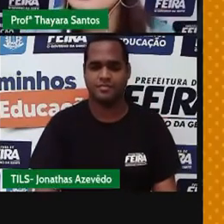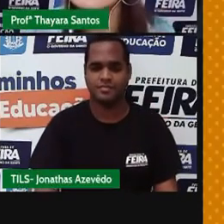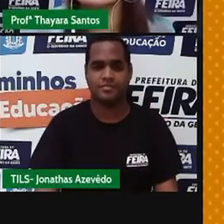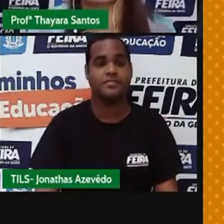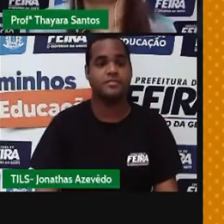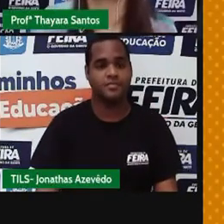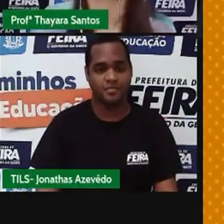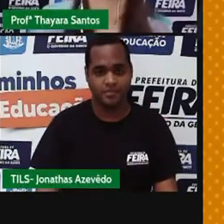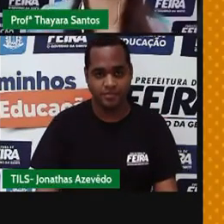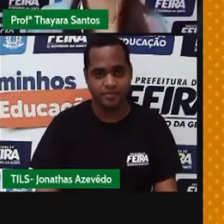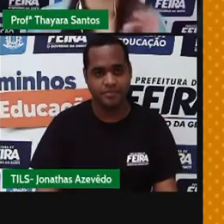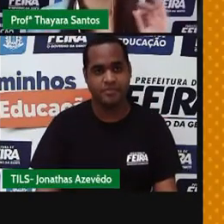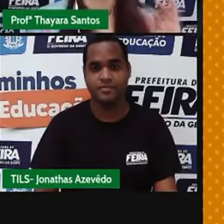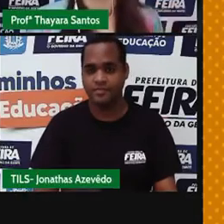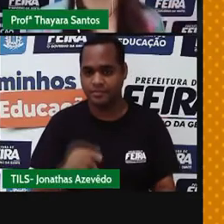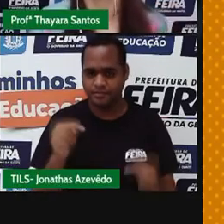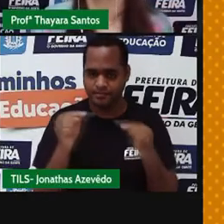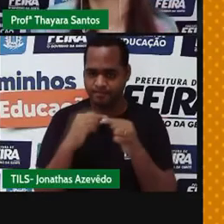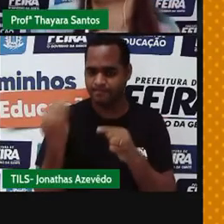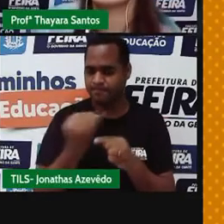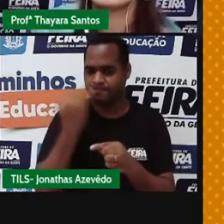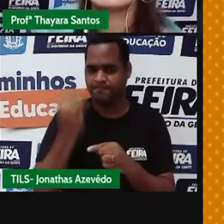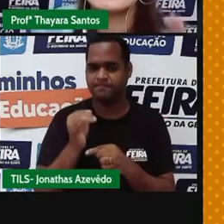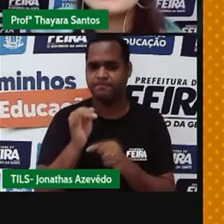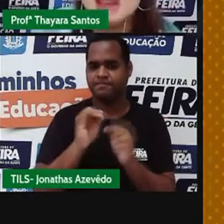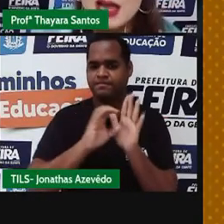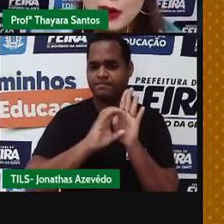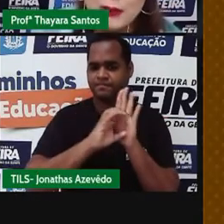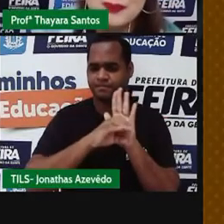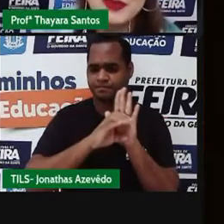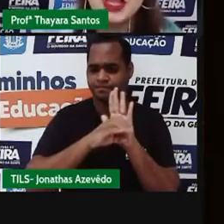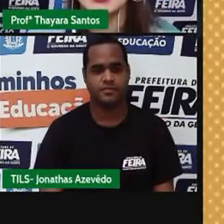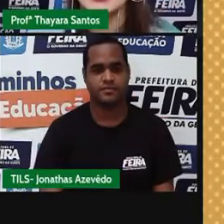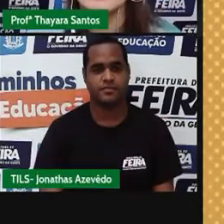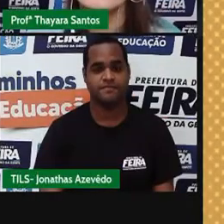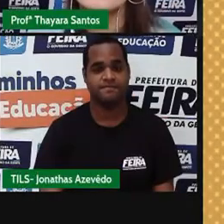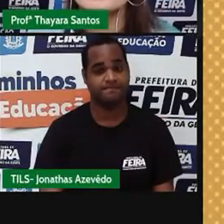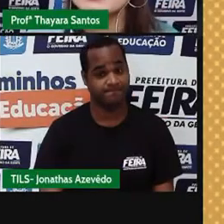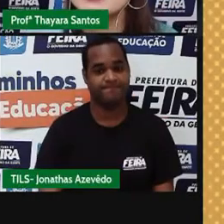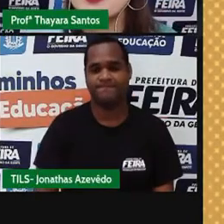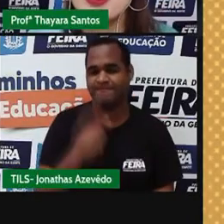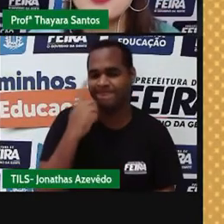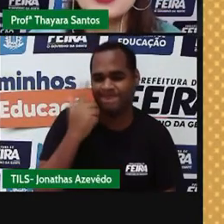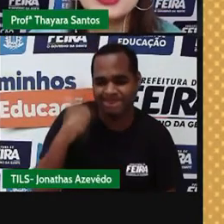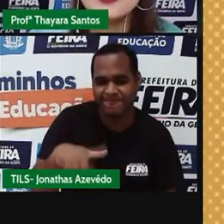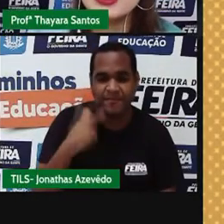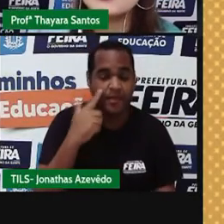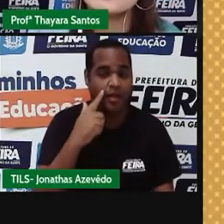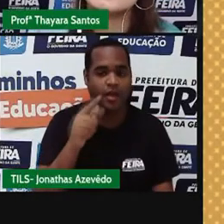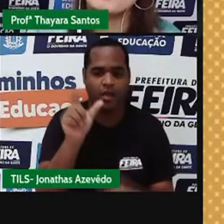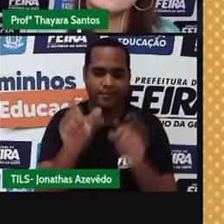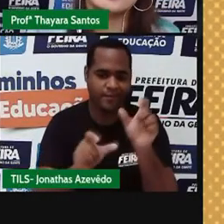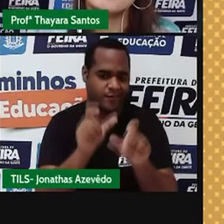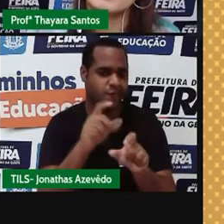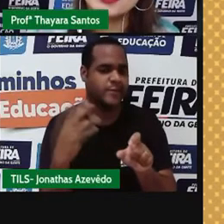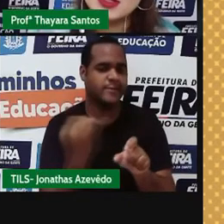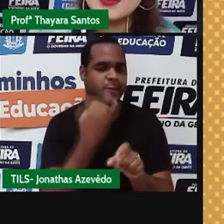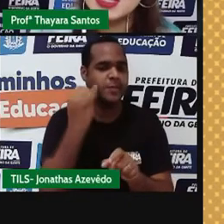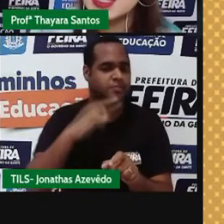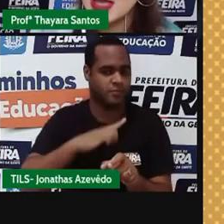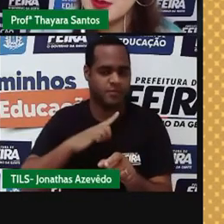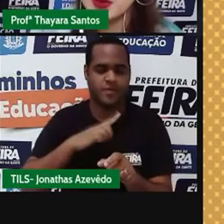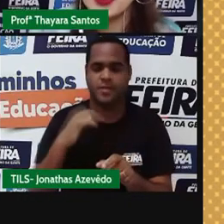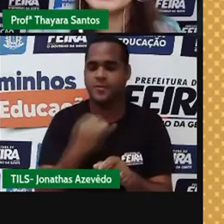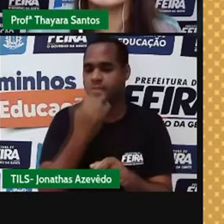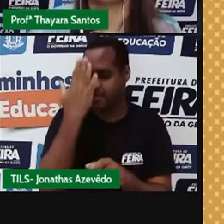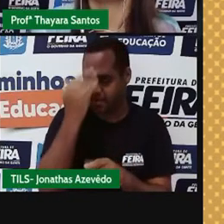Agora, vamos para alguns conceitos que são muito importantes que vocês saibam. Vamos lá, então, para algumas definições que são muito importantes que